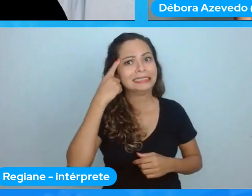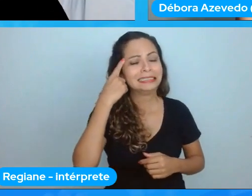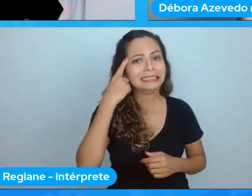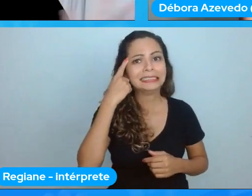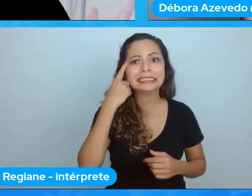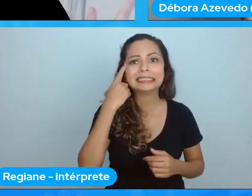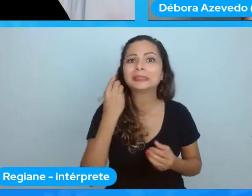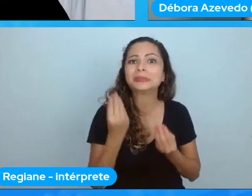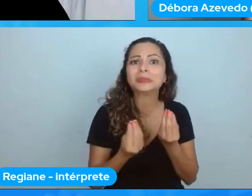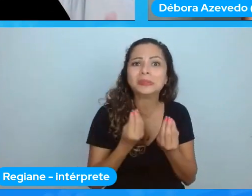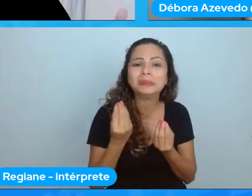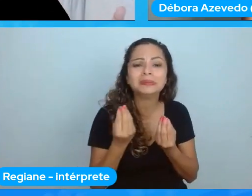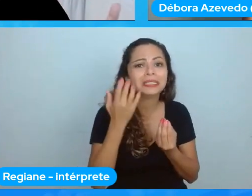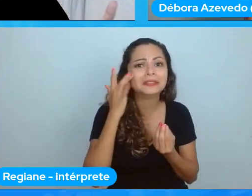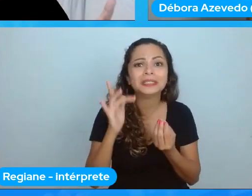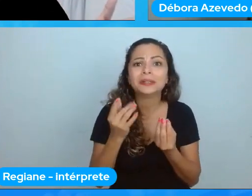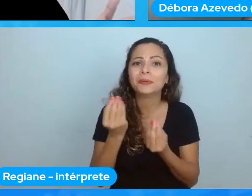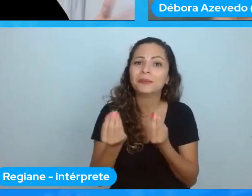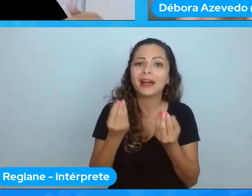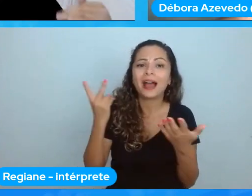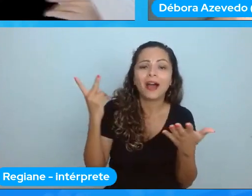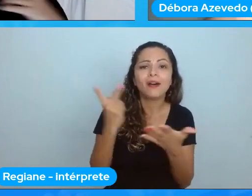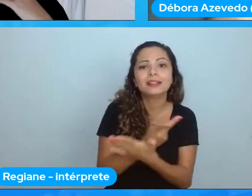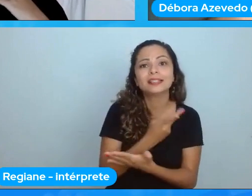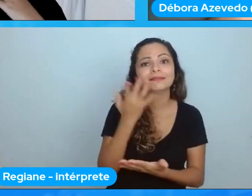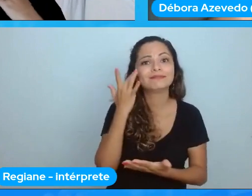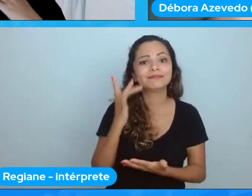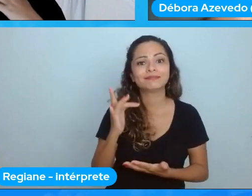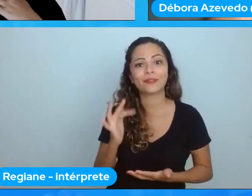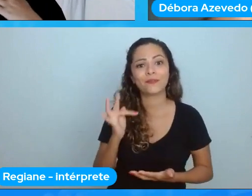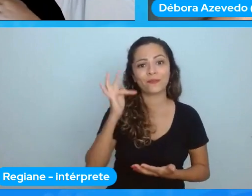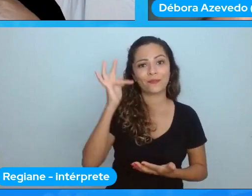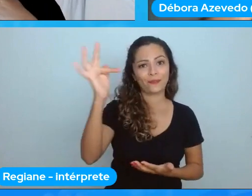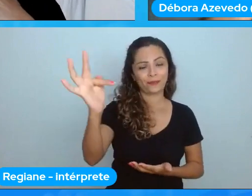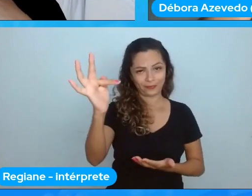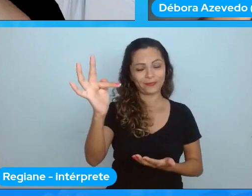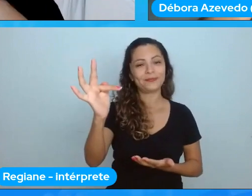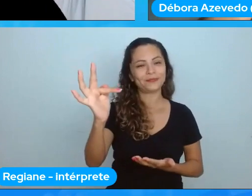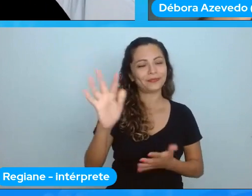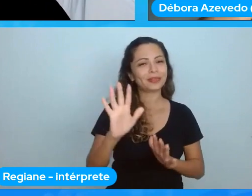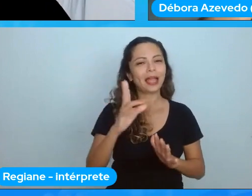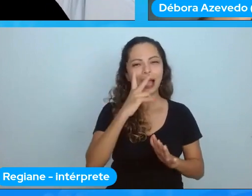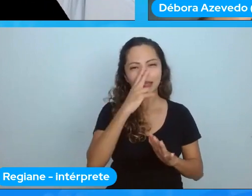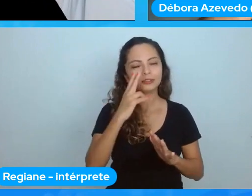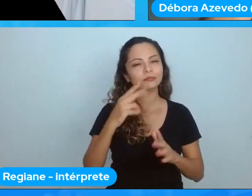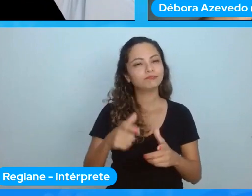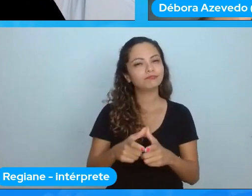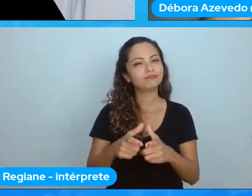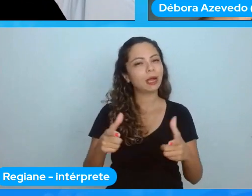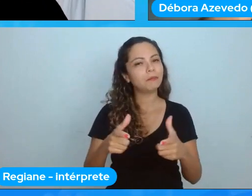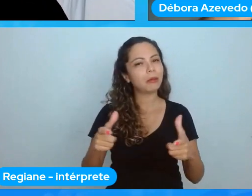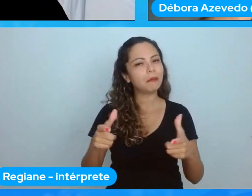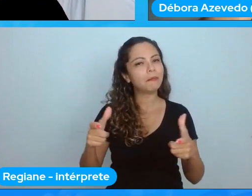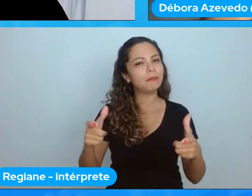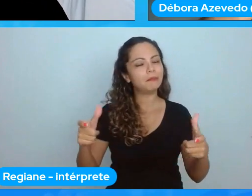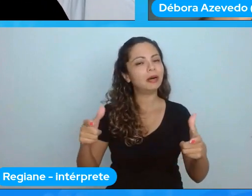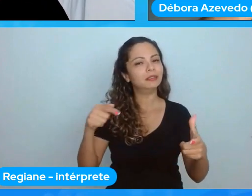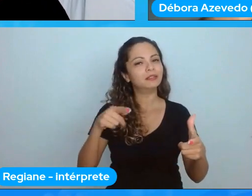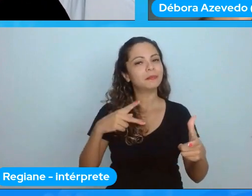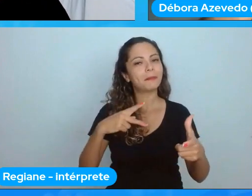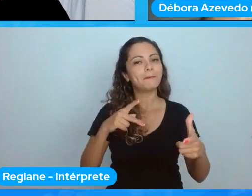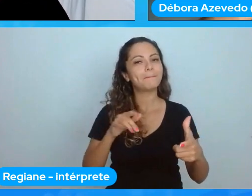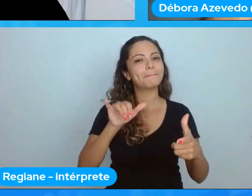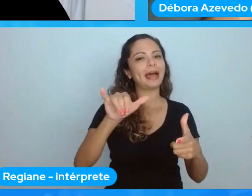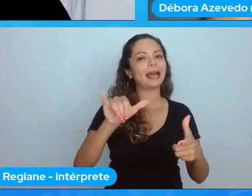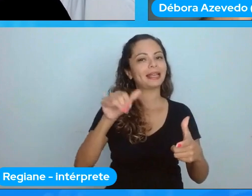não sei onde a vai parar mas eu acho que a tendência é muito é muito crescer eu acho que a PyLadies do futuro vai ser ainda melhor